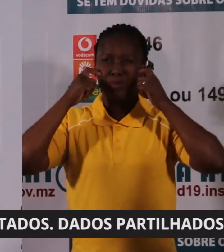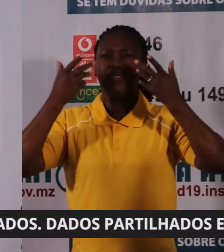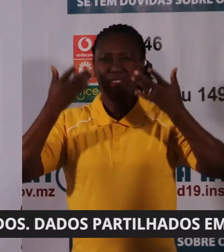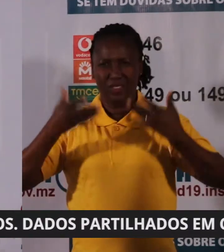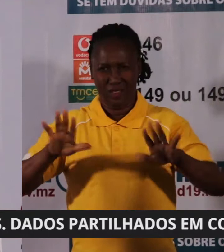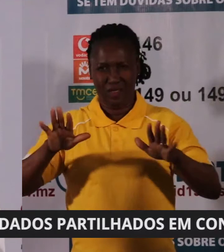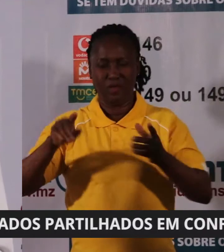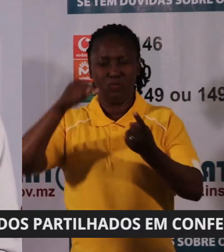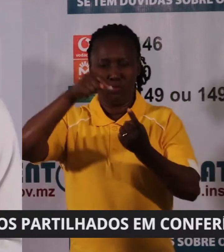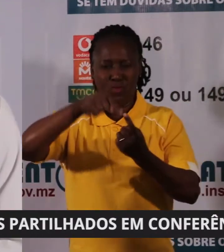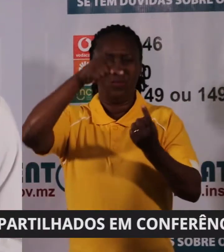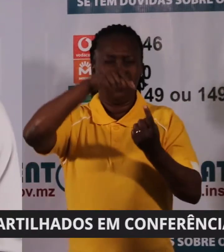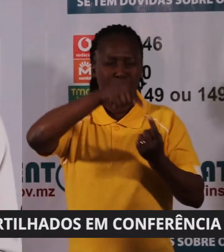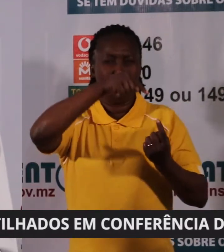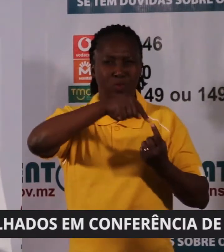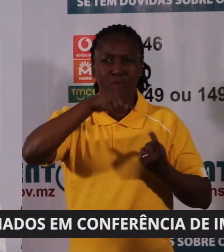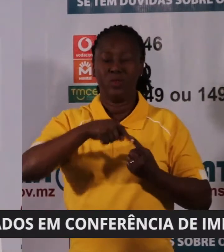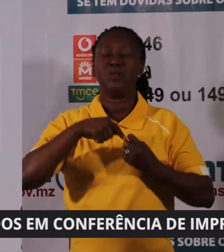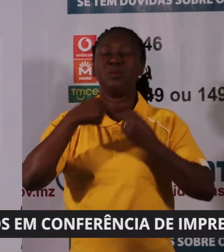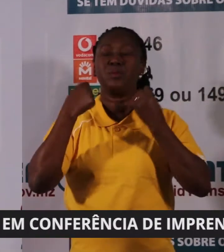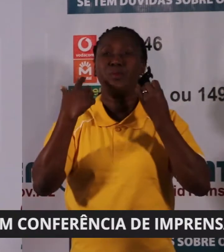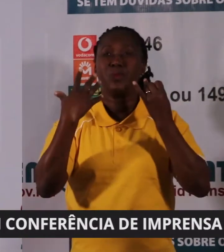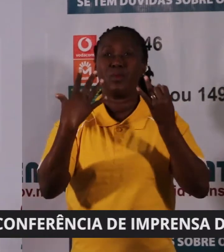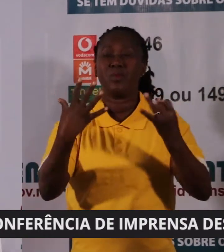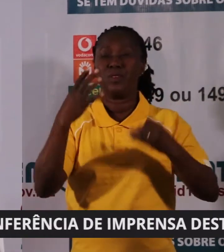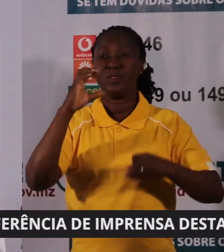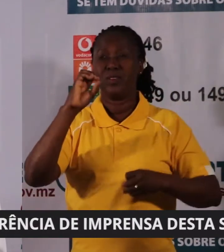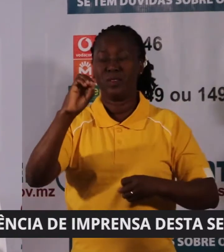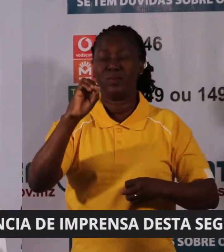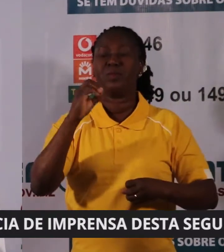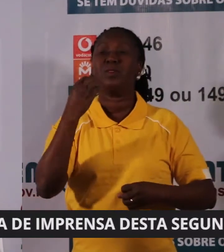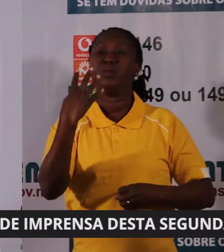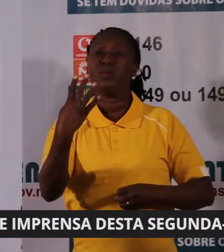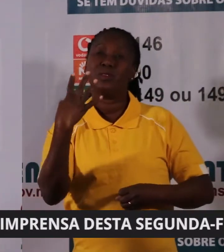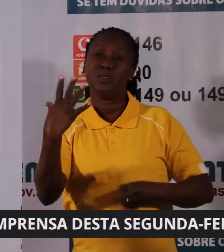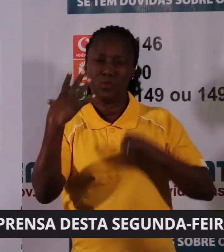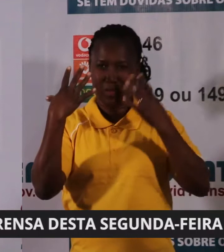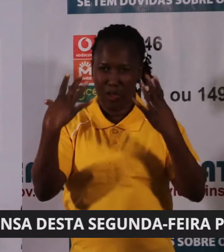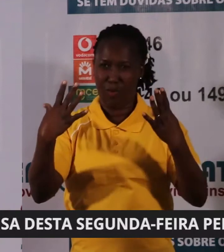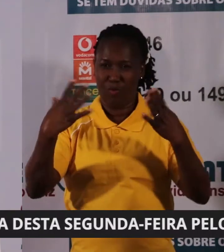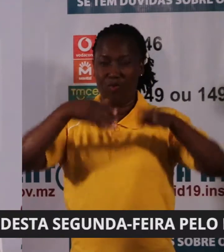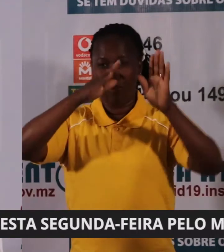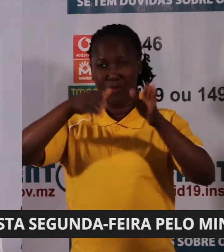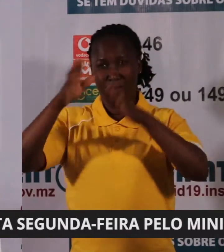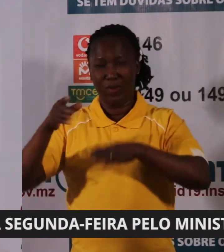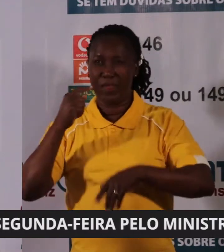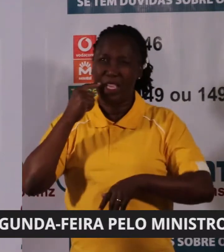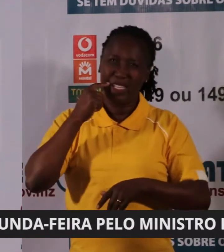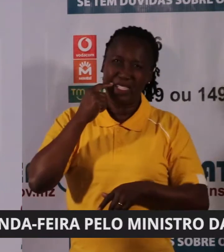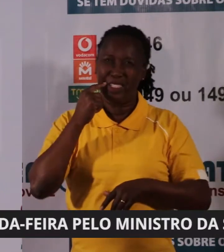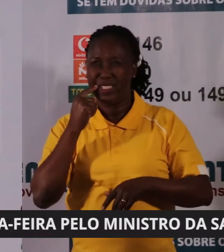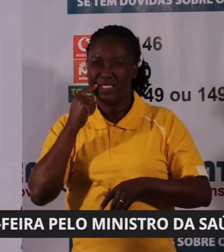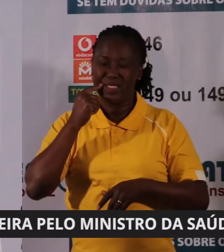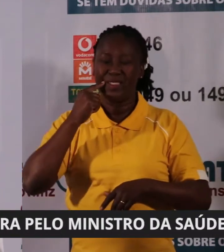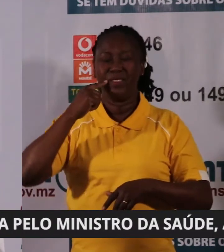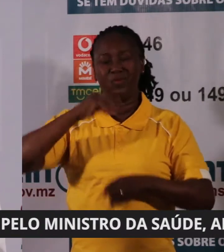70.459 pessoas suspeitas de Covid